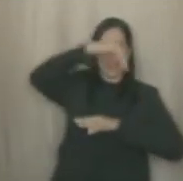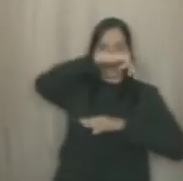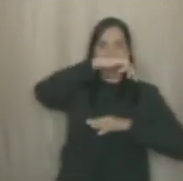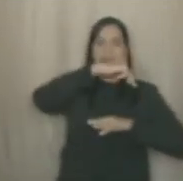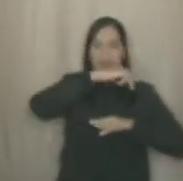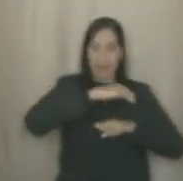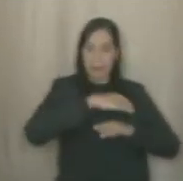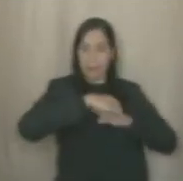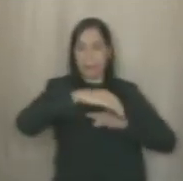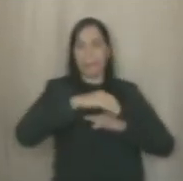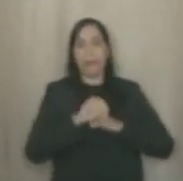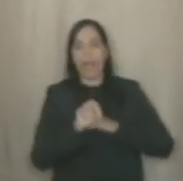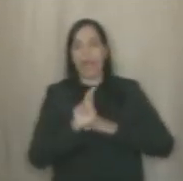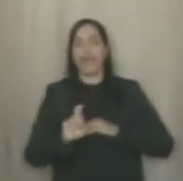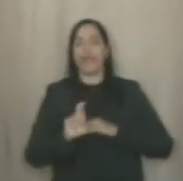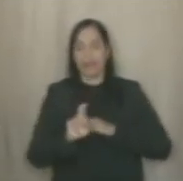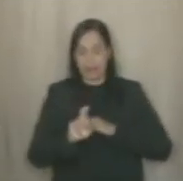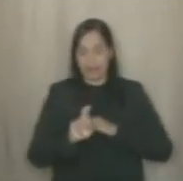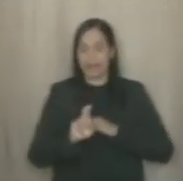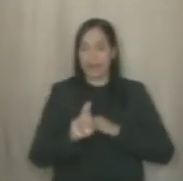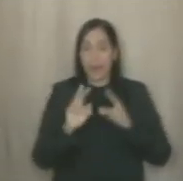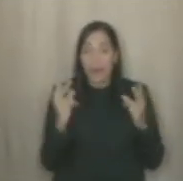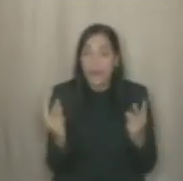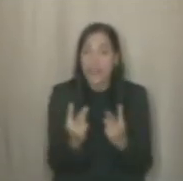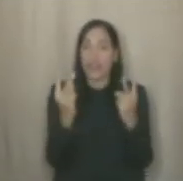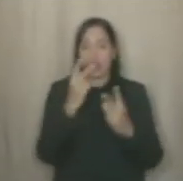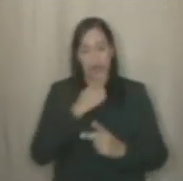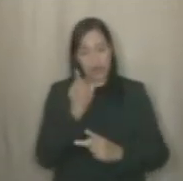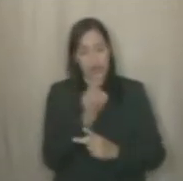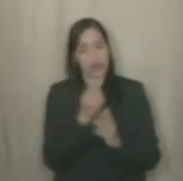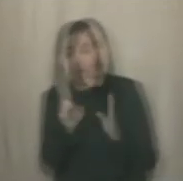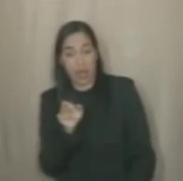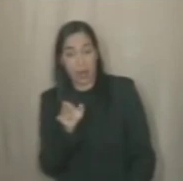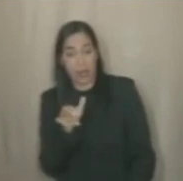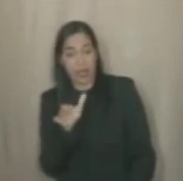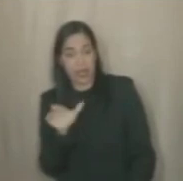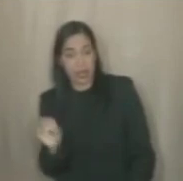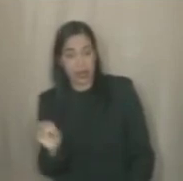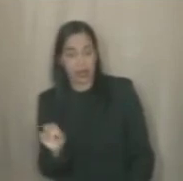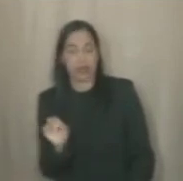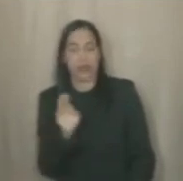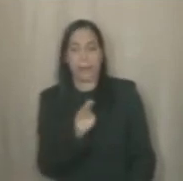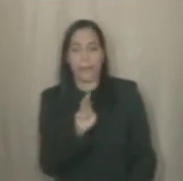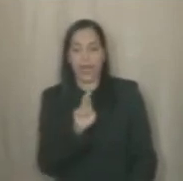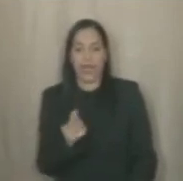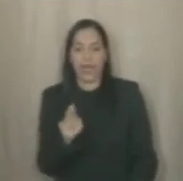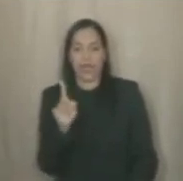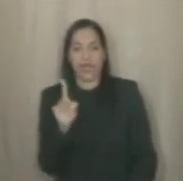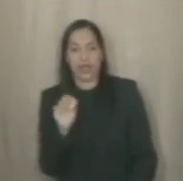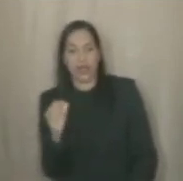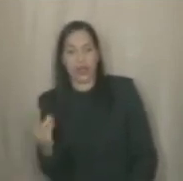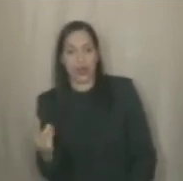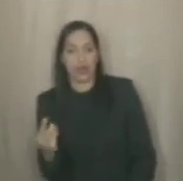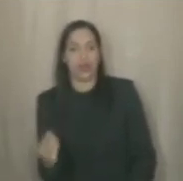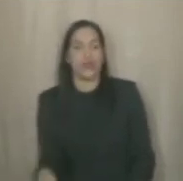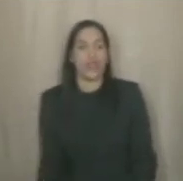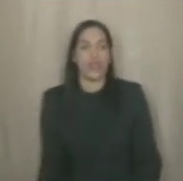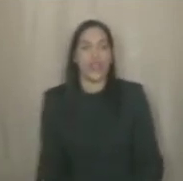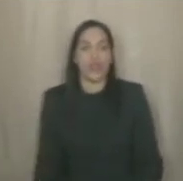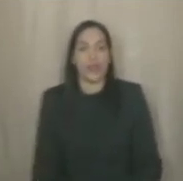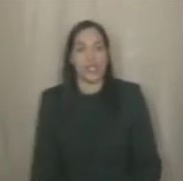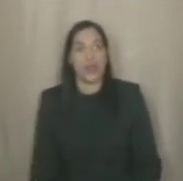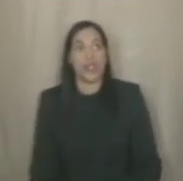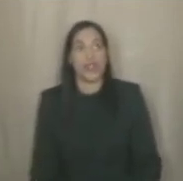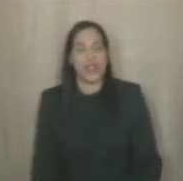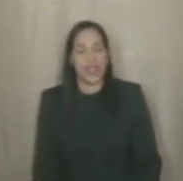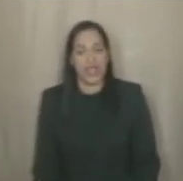vitória do nosso mandato, uma vitória de todos aqueles que nos acompanham, visto que depois que instalou um novo